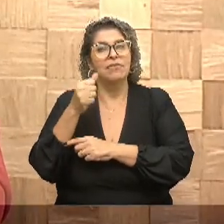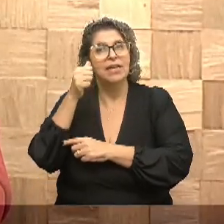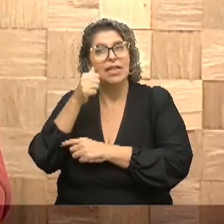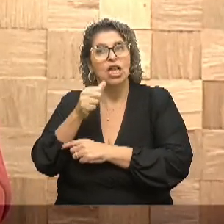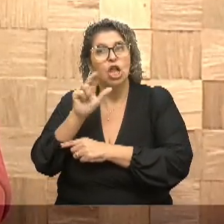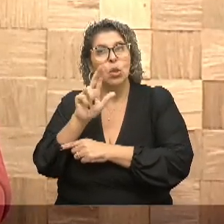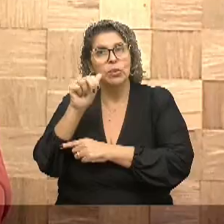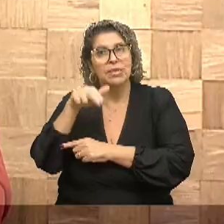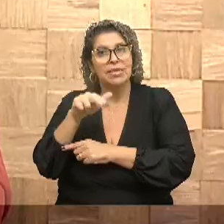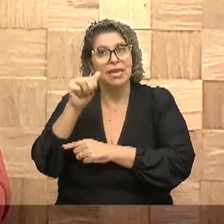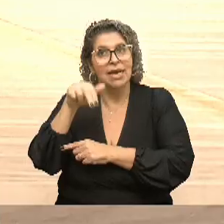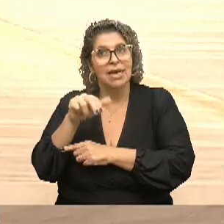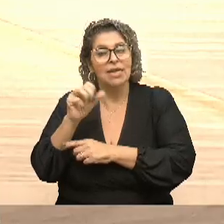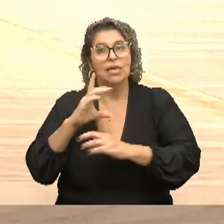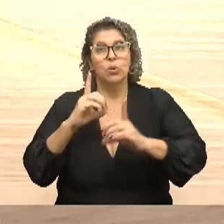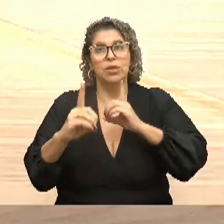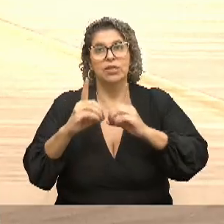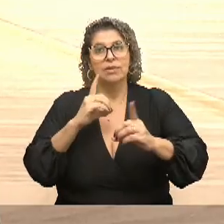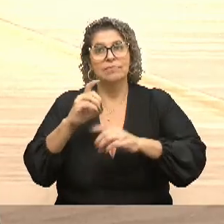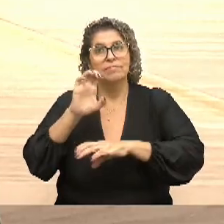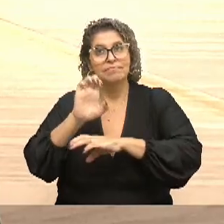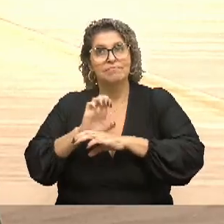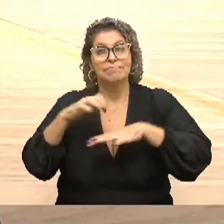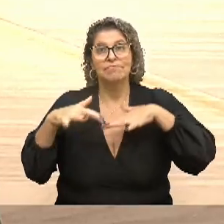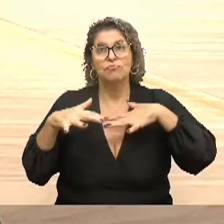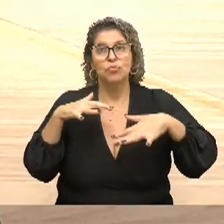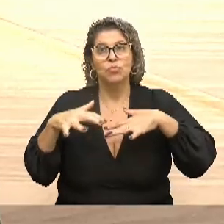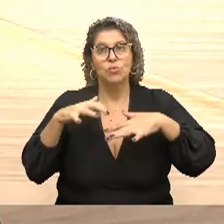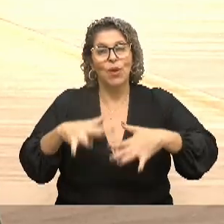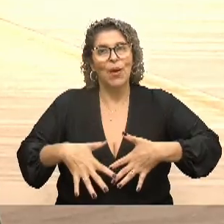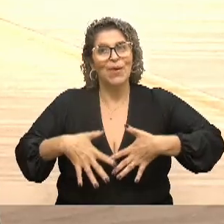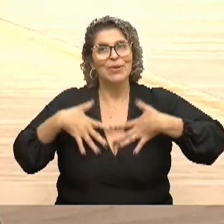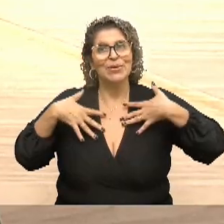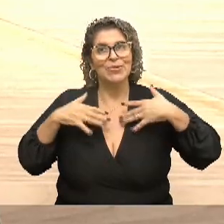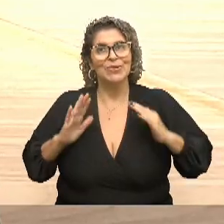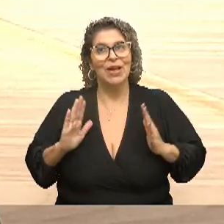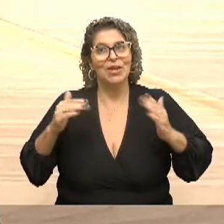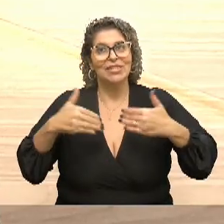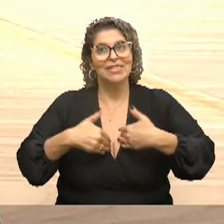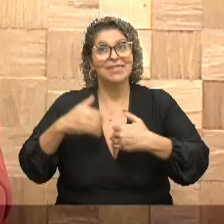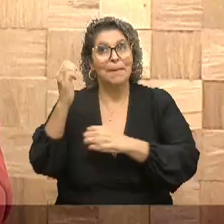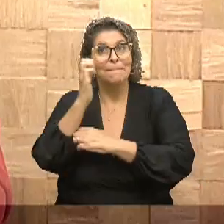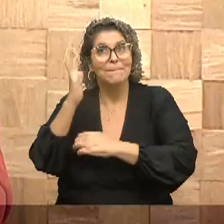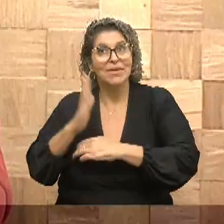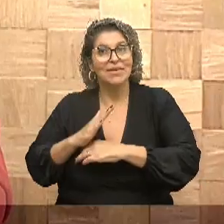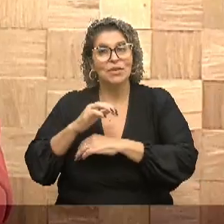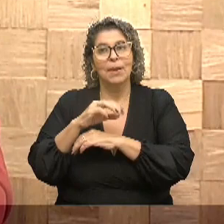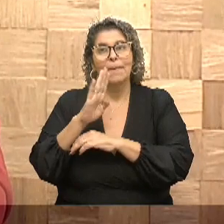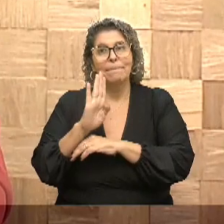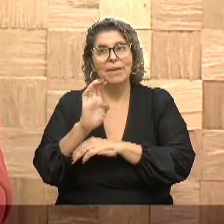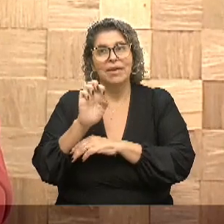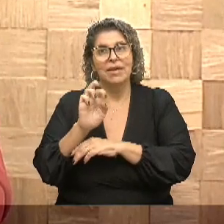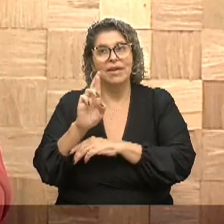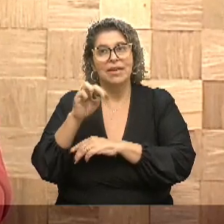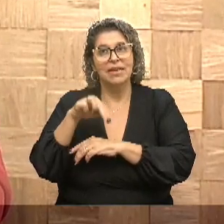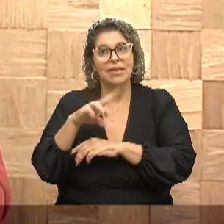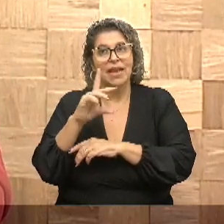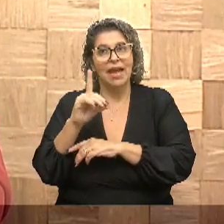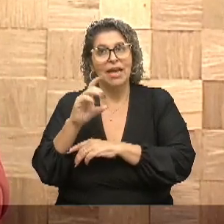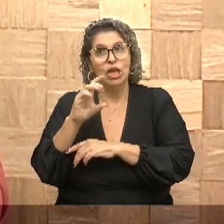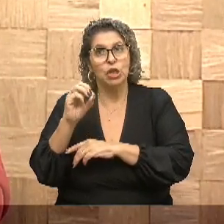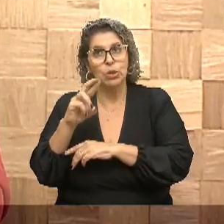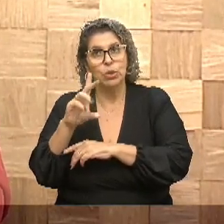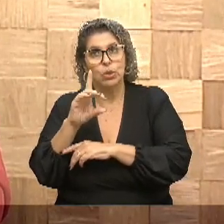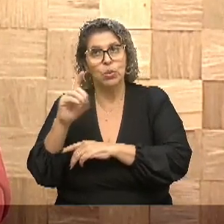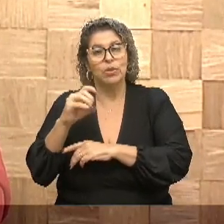Mendina, coordenadora estadual do movimento Orgulho Autista Brasil, que ela é mãe do Bernardo, que tem 21 anos